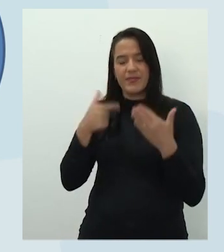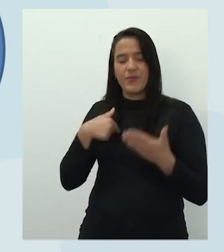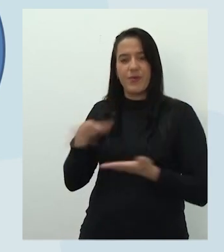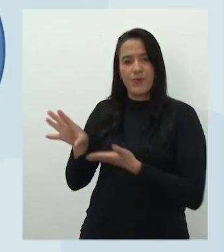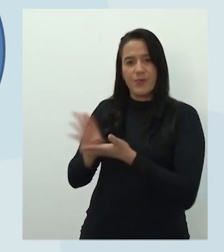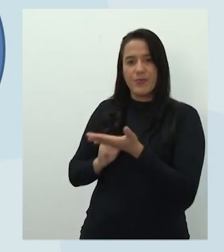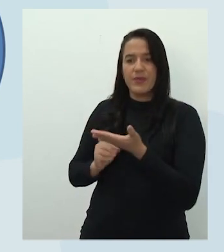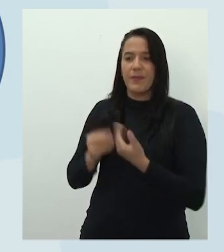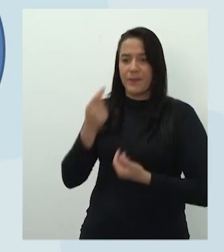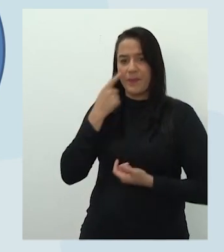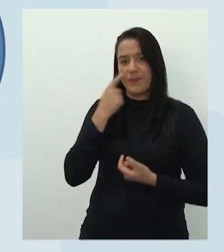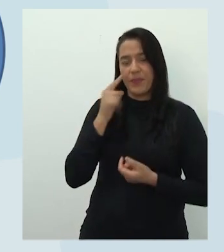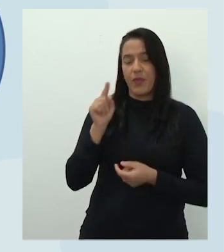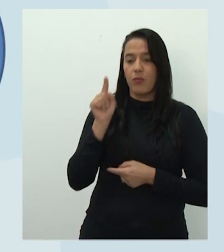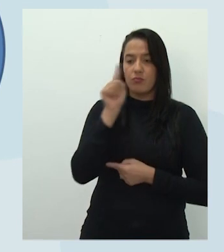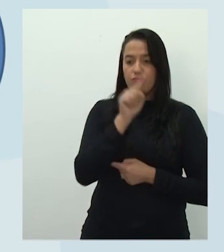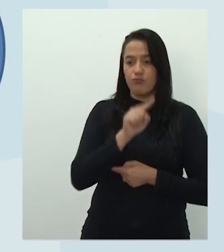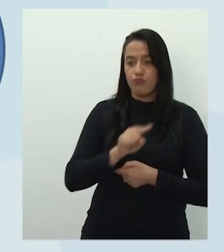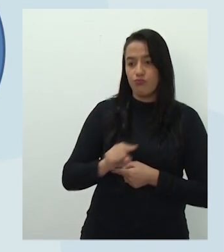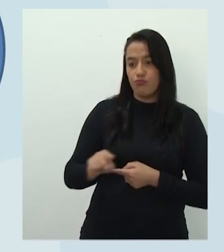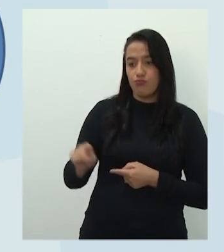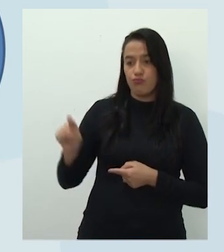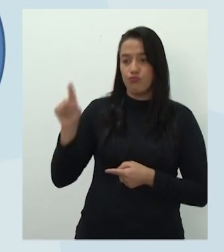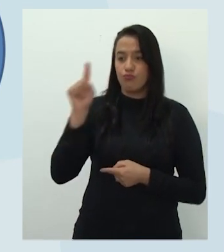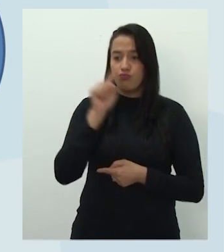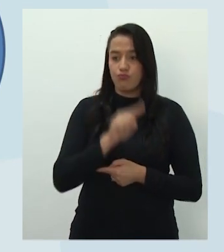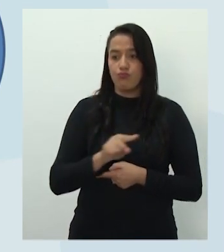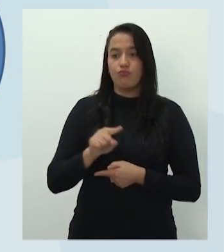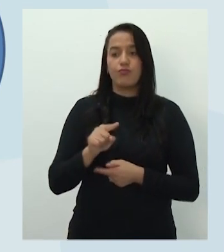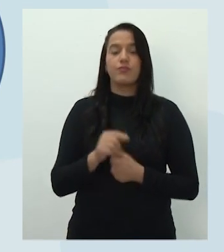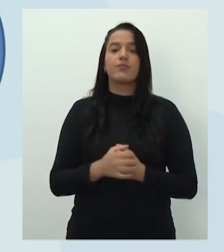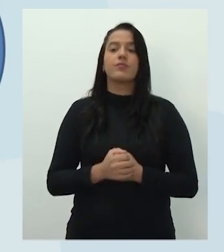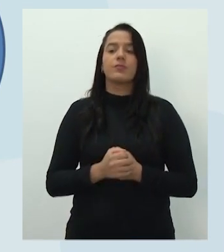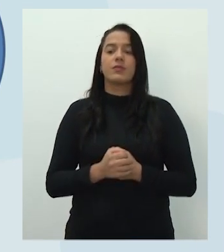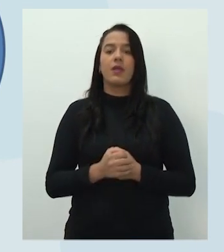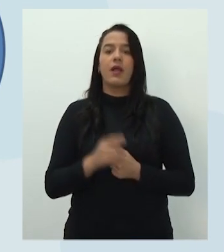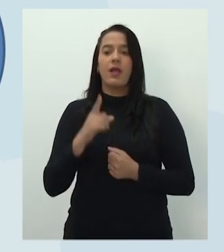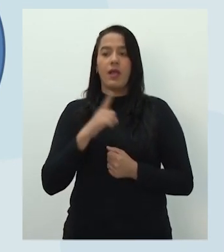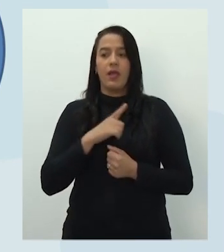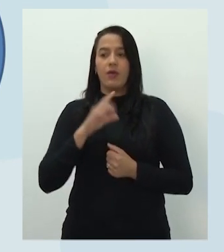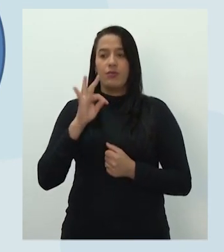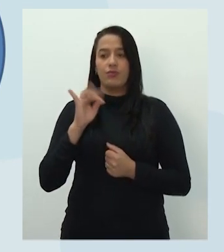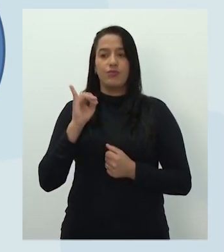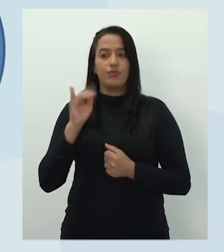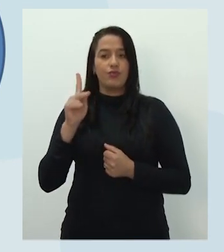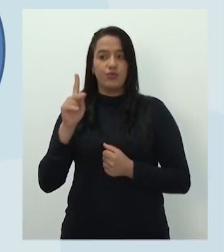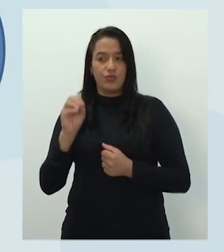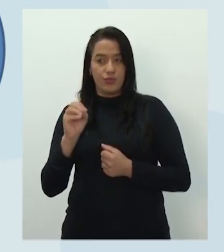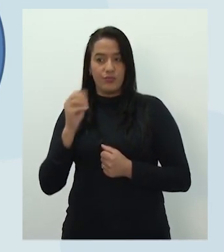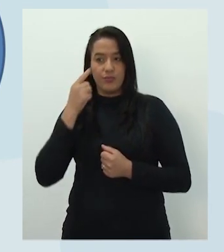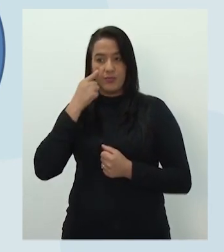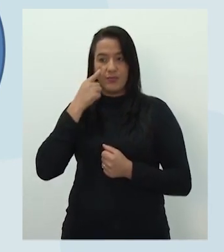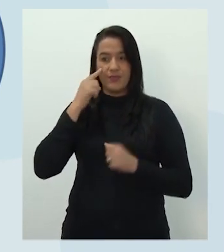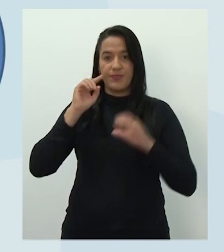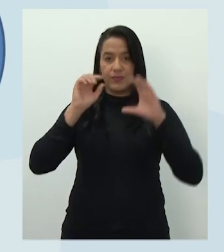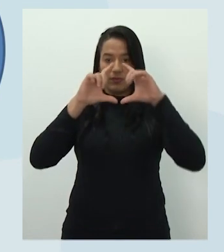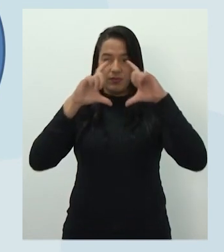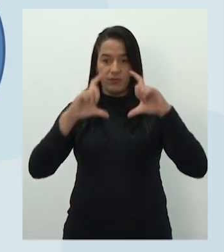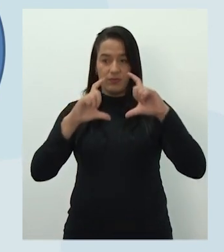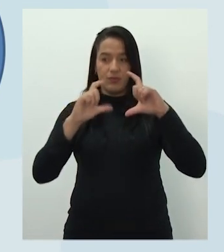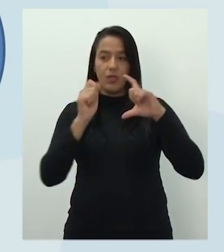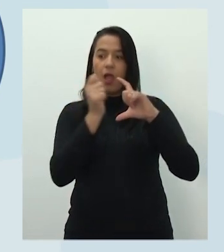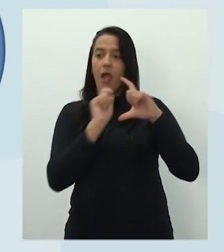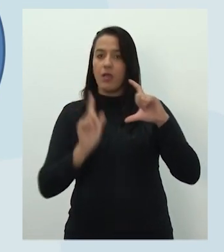Imagina que é todo um universo ali, toda uma galáxia. Ele é o tipo textual. Tá vendo? Está em azul. E